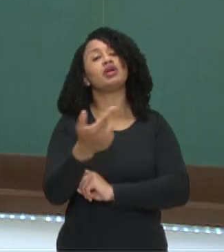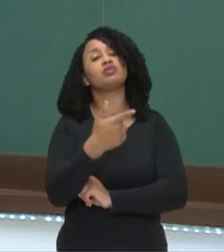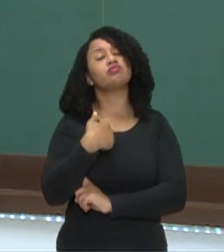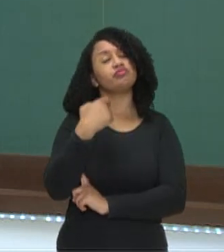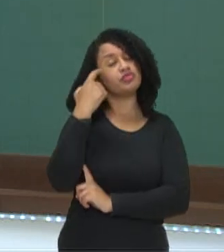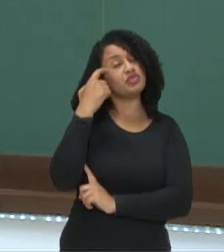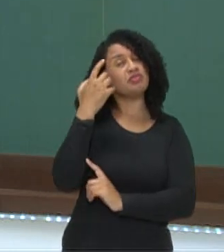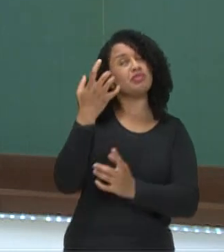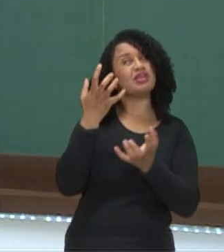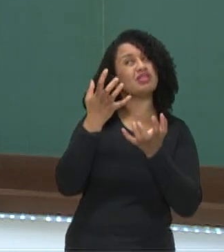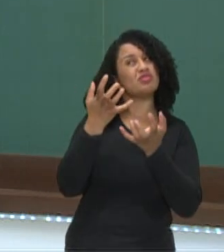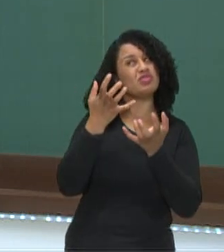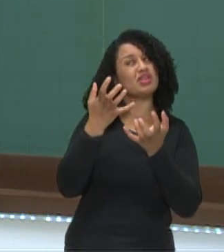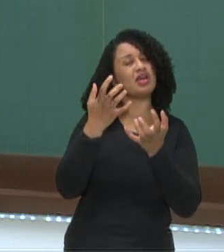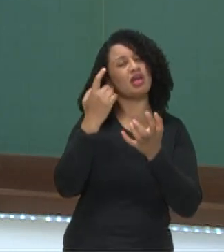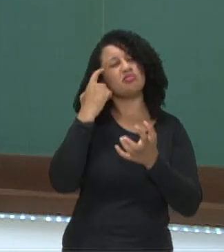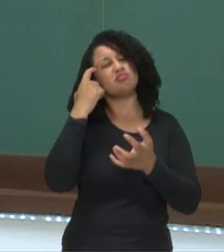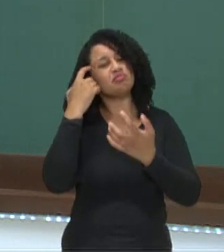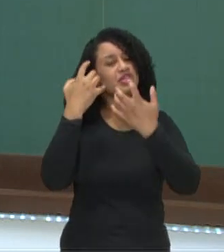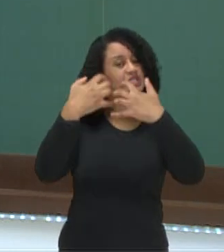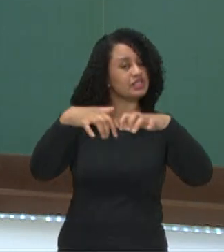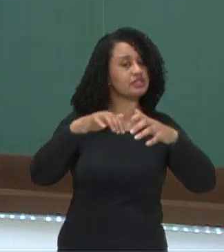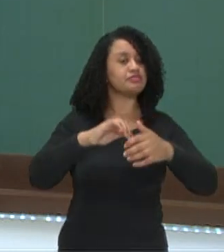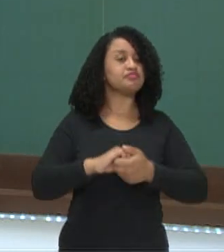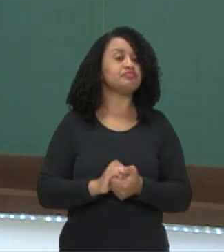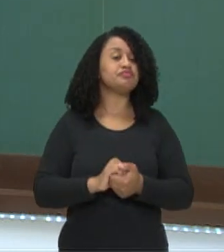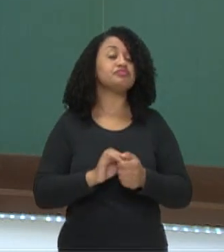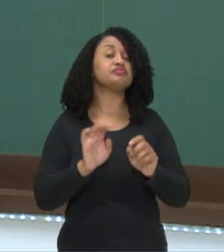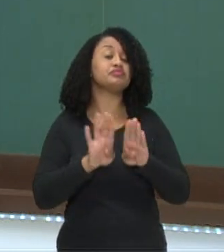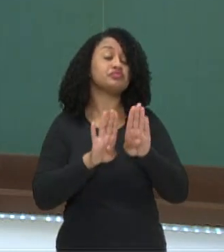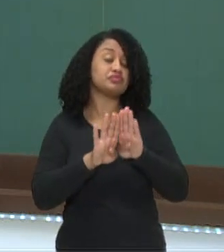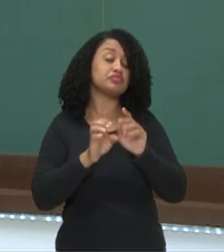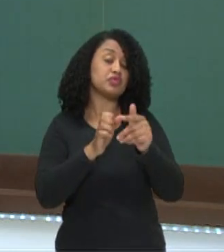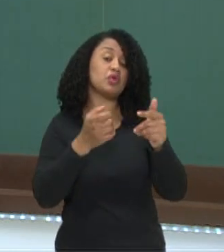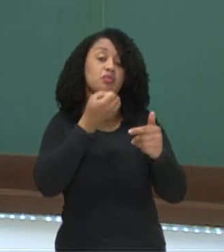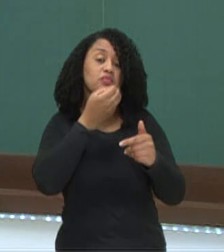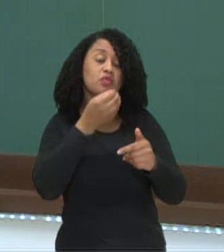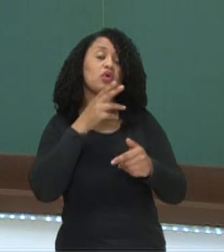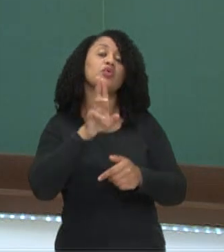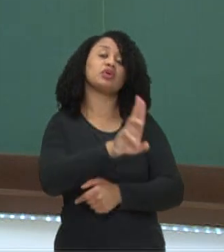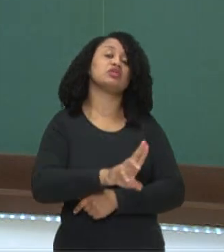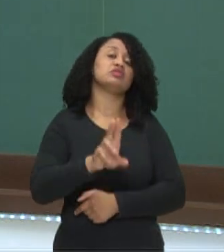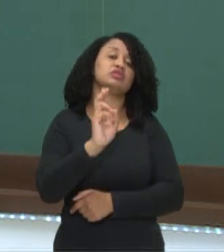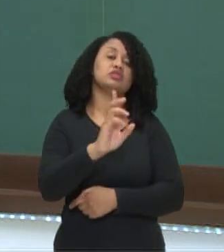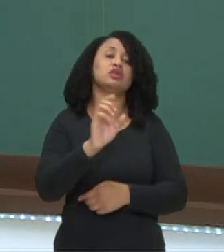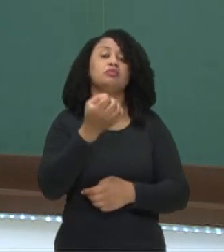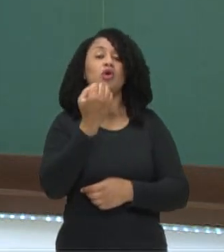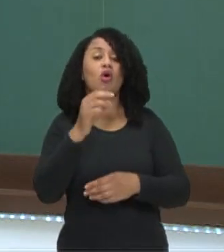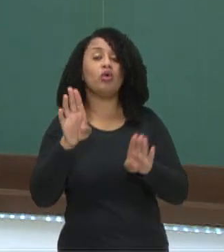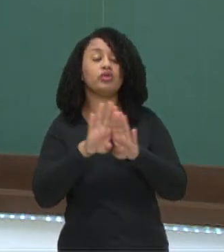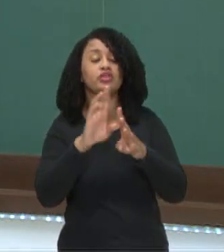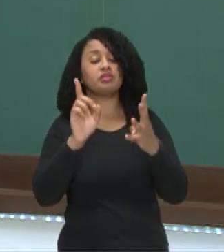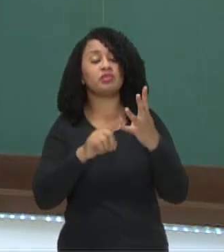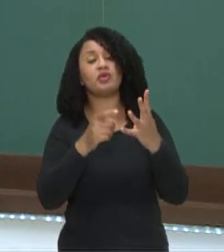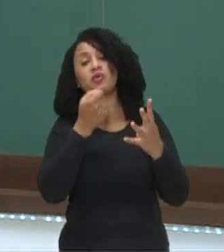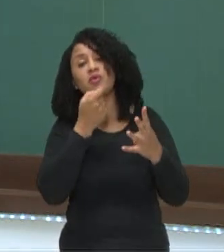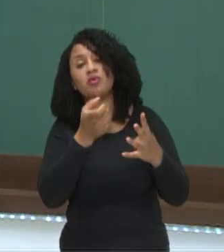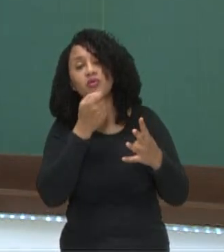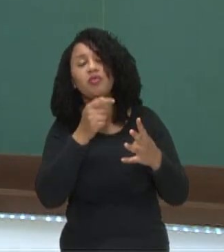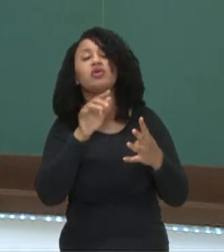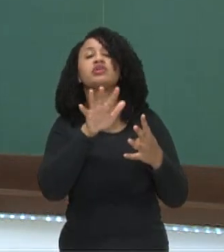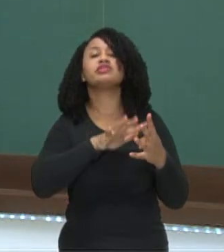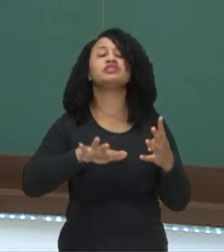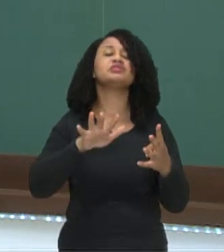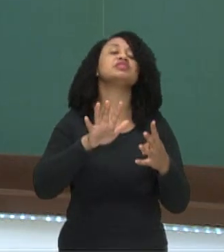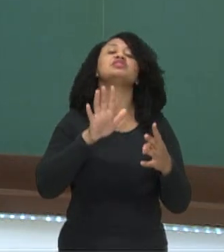quer, do que você pensa, também é um ótimo recurso, que sempre é usado. Ou ainda o humor com situações